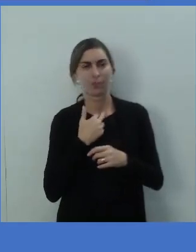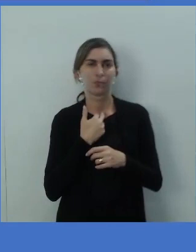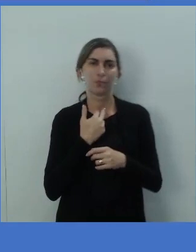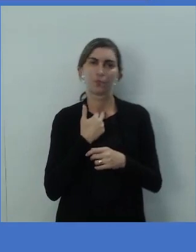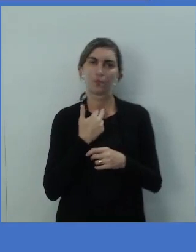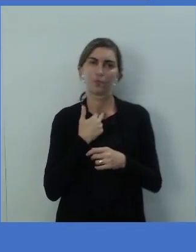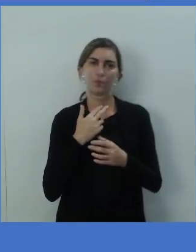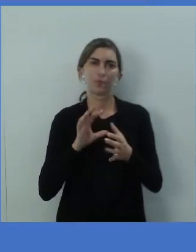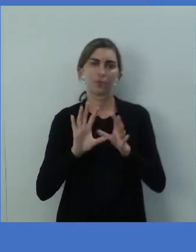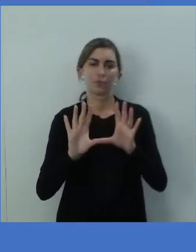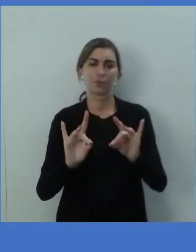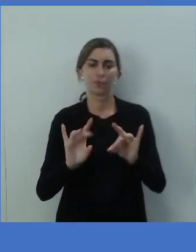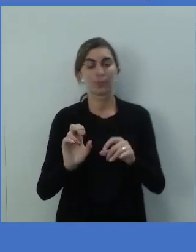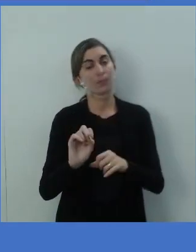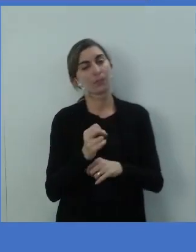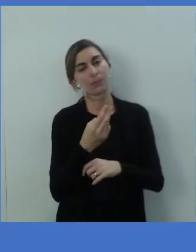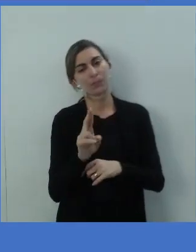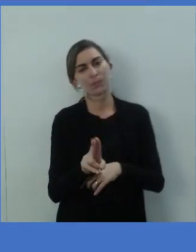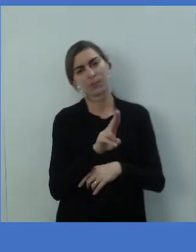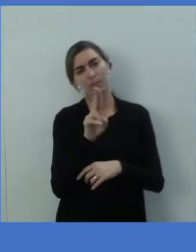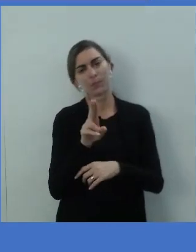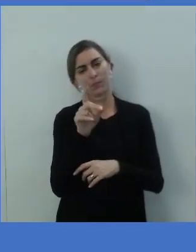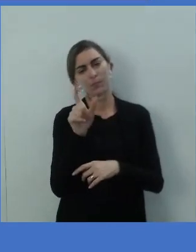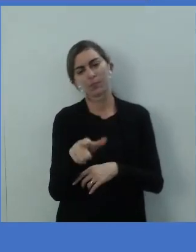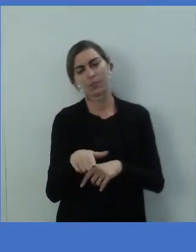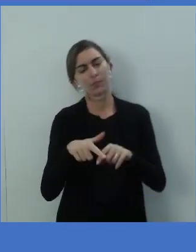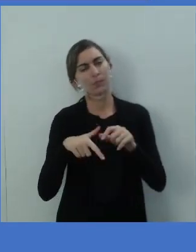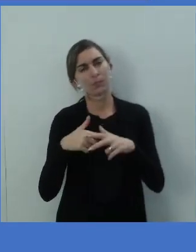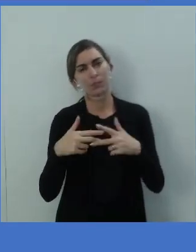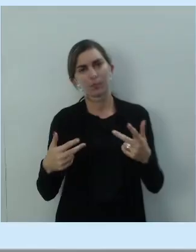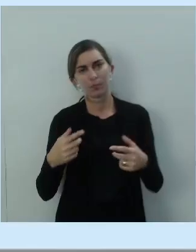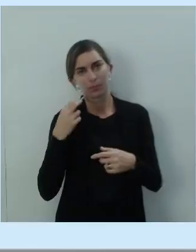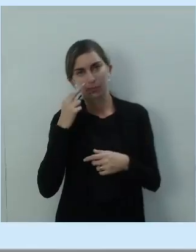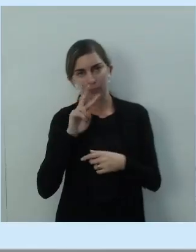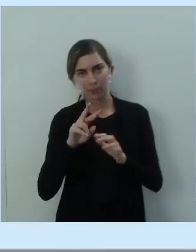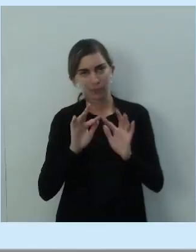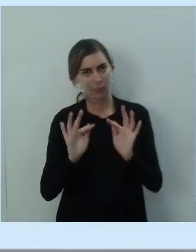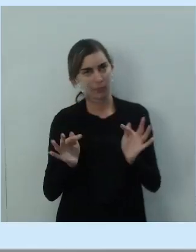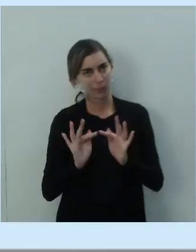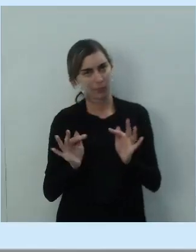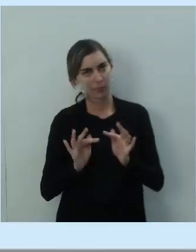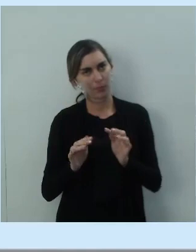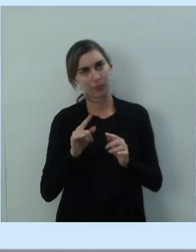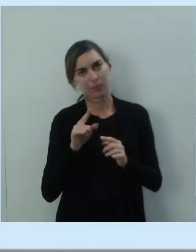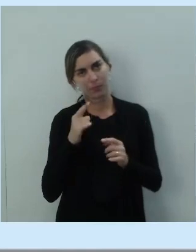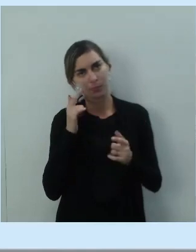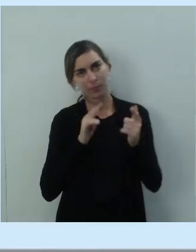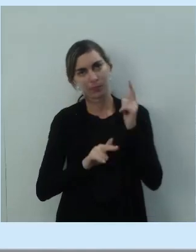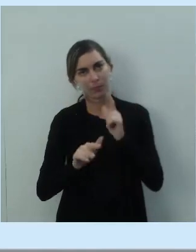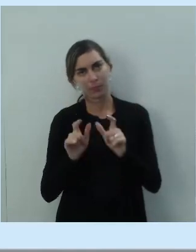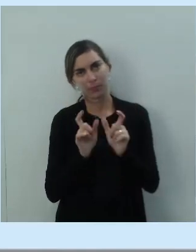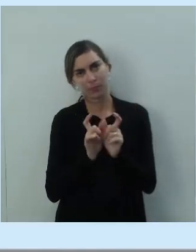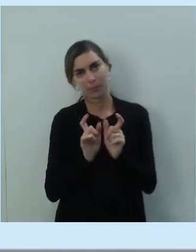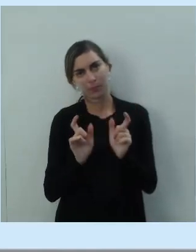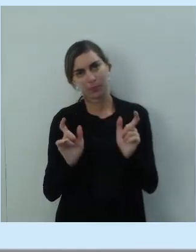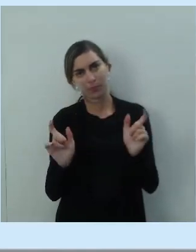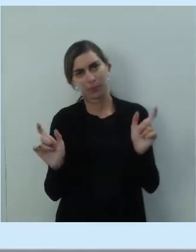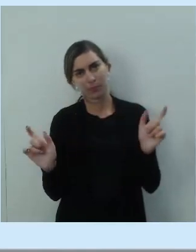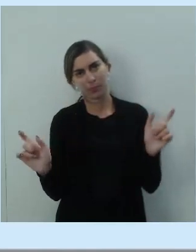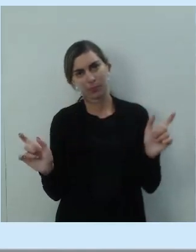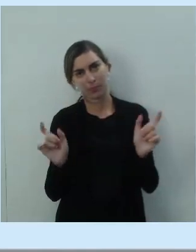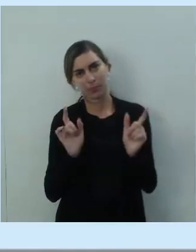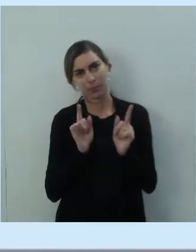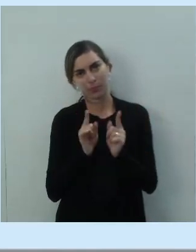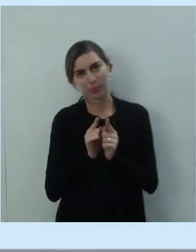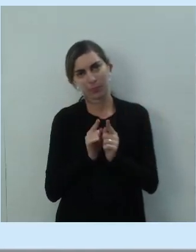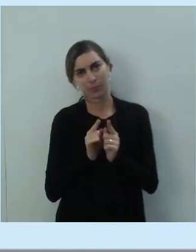tocar ou usar determinada coisa. Então, viu como é simples? Você já consegue formar pequenas sentenças